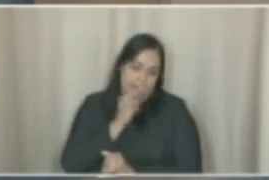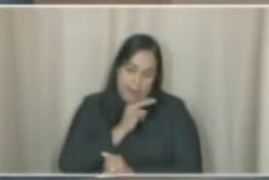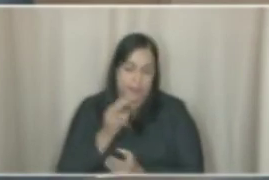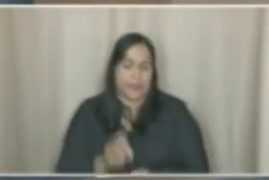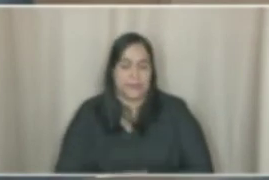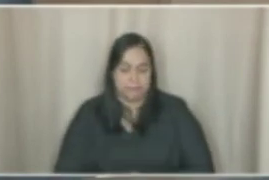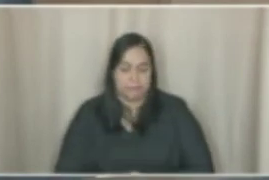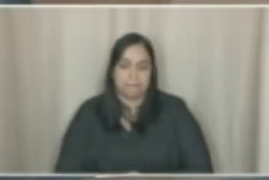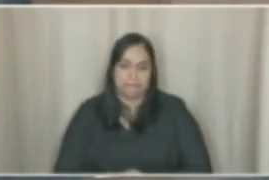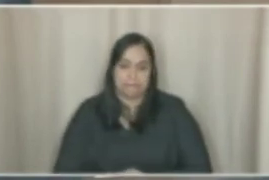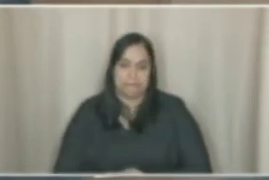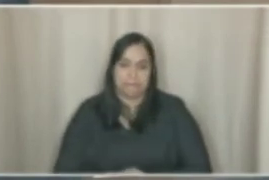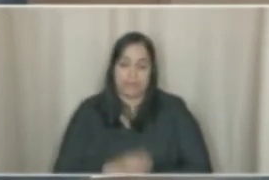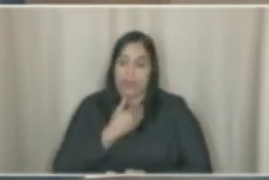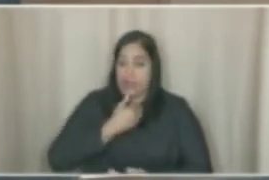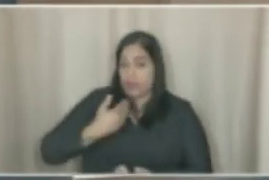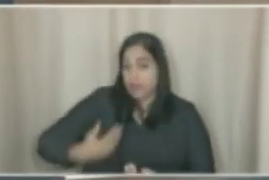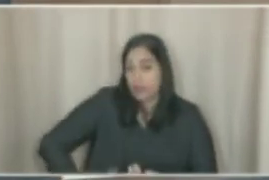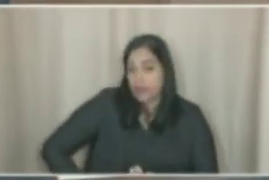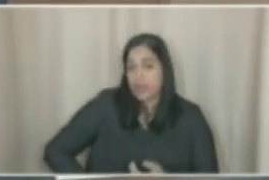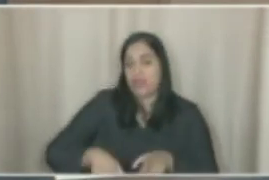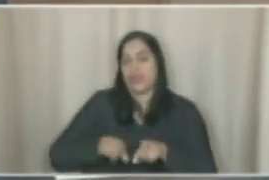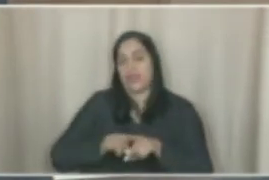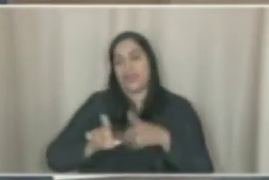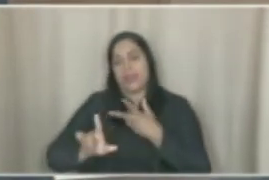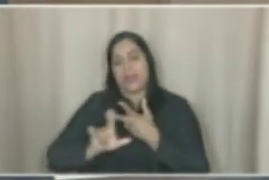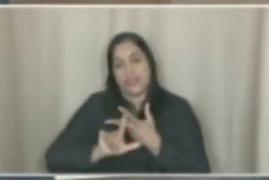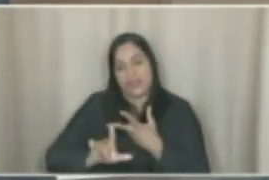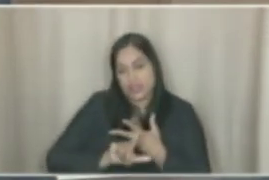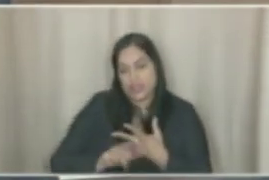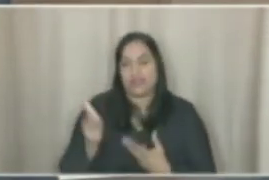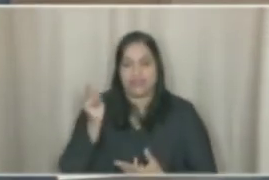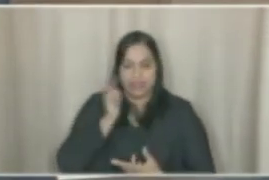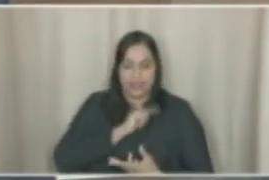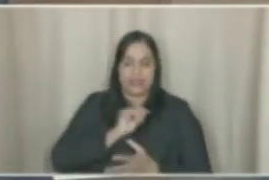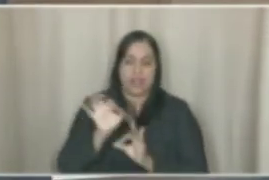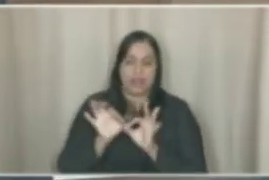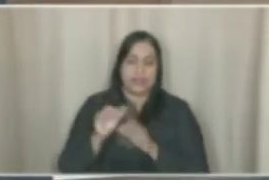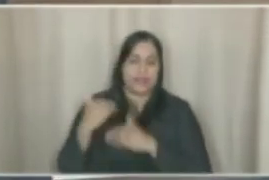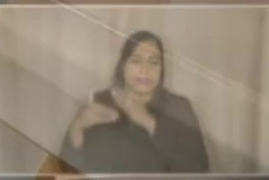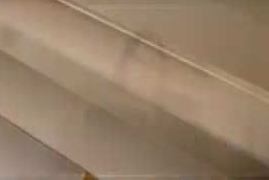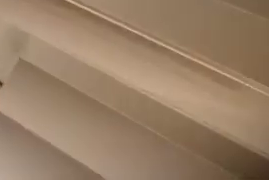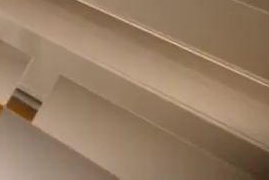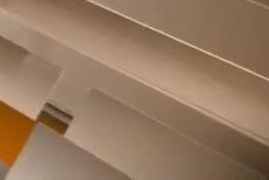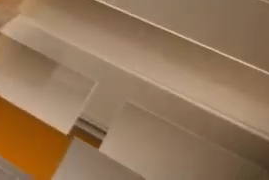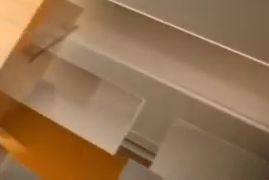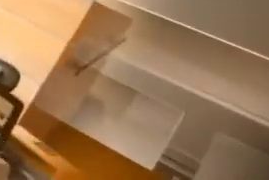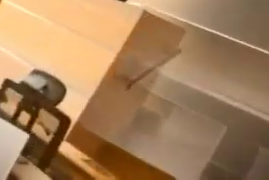Juntos, Poder Executivo e Legislativo constroem uma cidade ainda melhor.